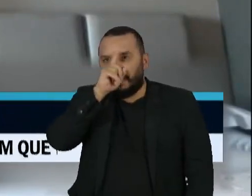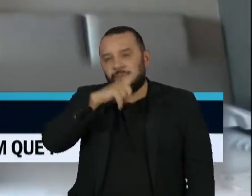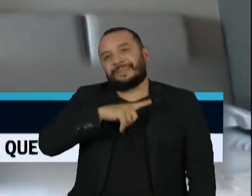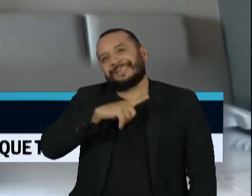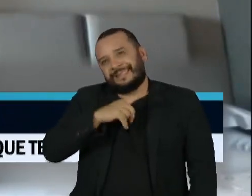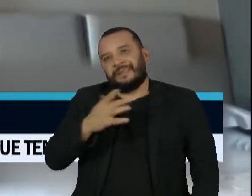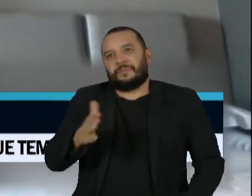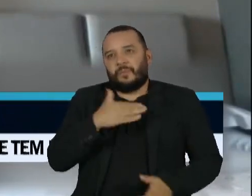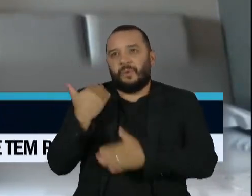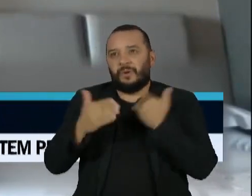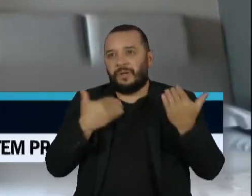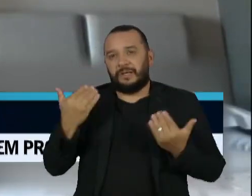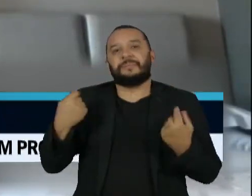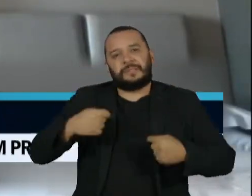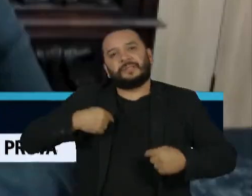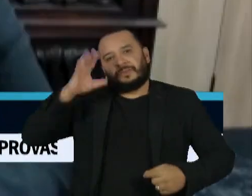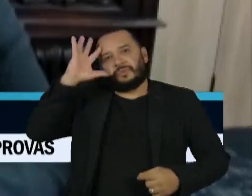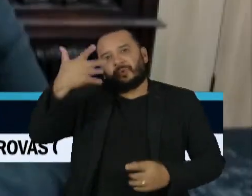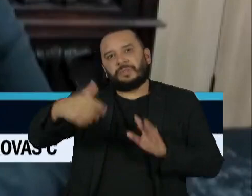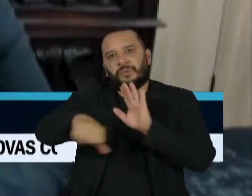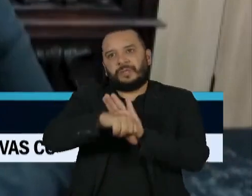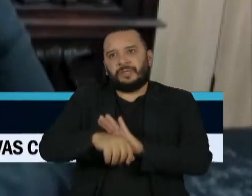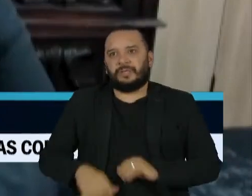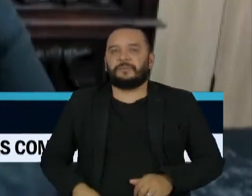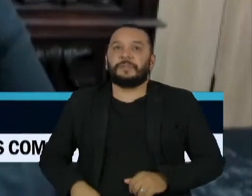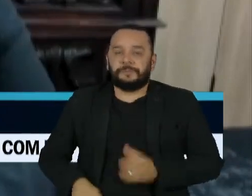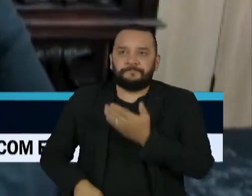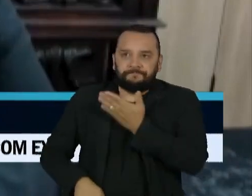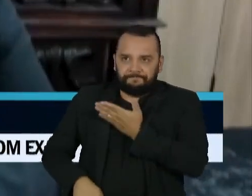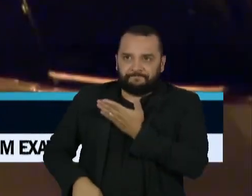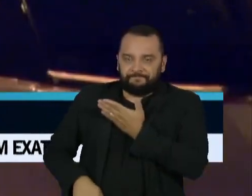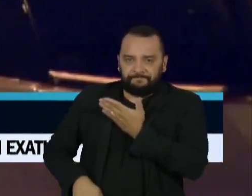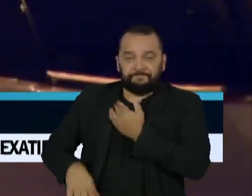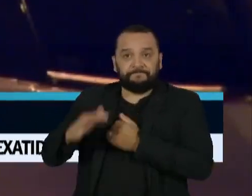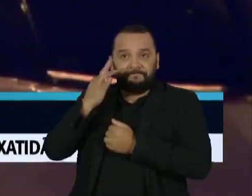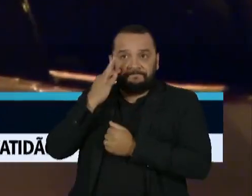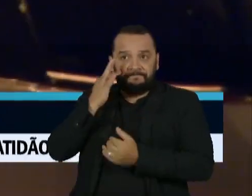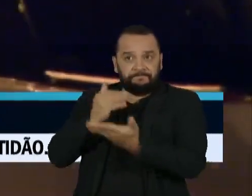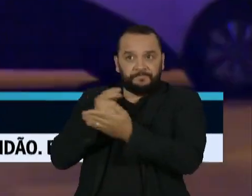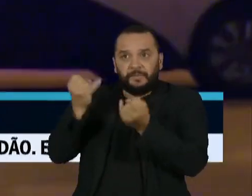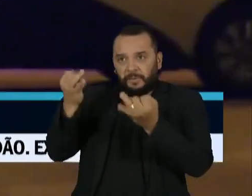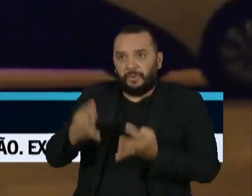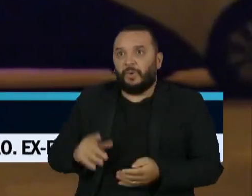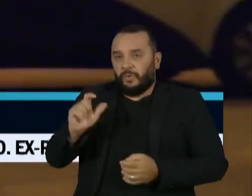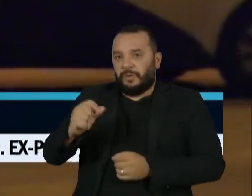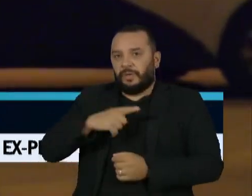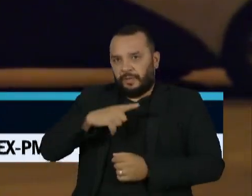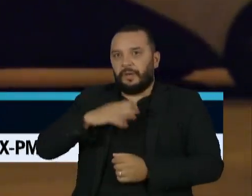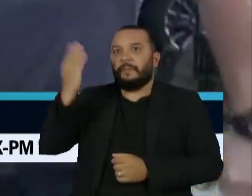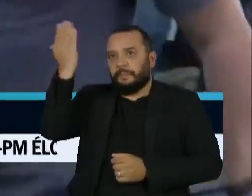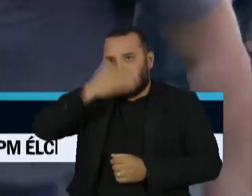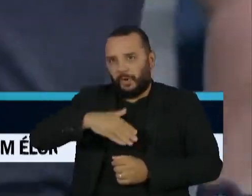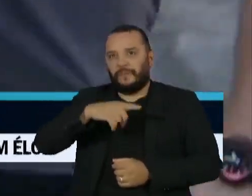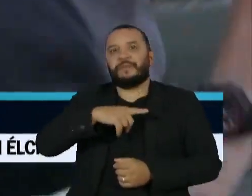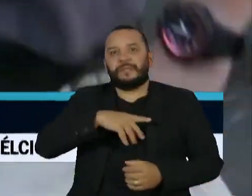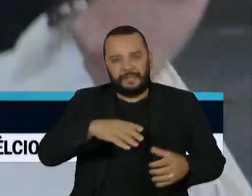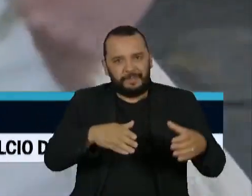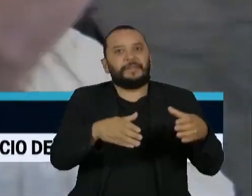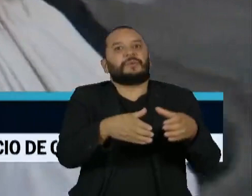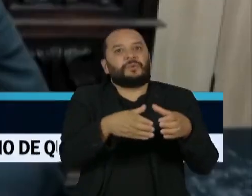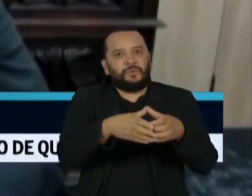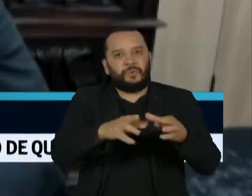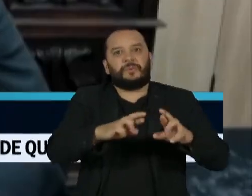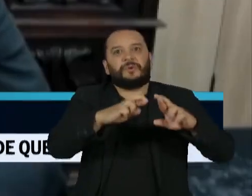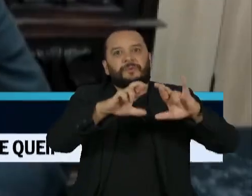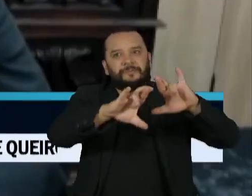acreditar que a gente vai ter uma solução para esse crime. O ministro da Justiça, Flávio Dino, disse que as provas indicam participação de milícias do Rio de Janeiro.